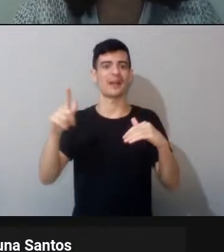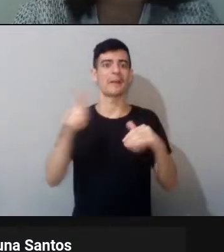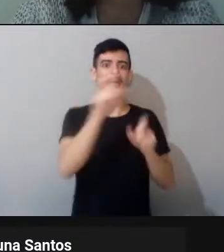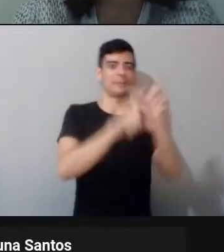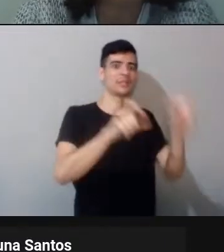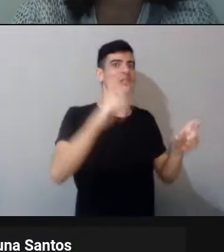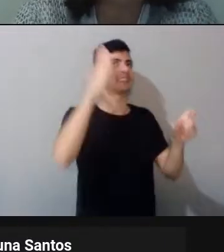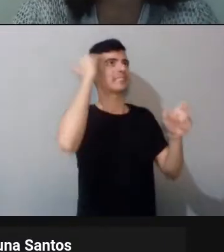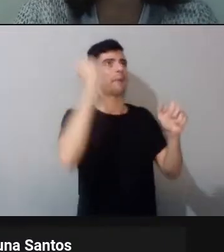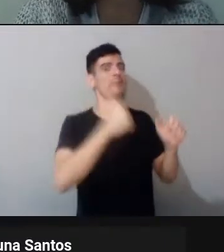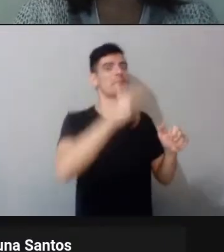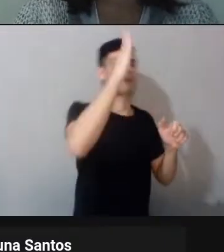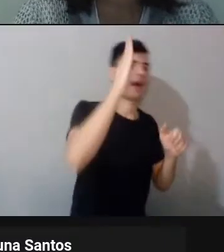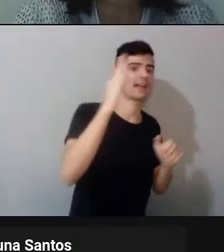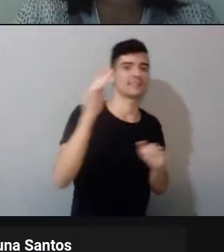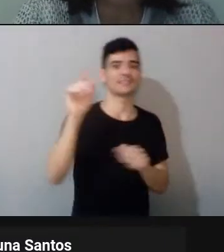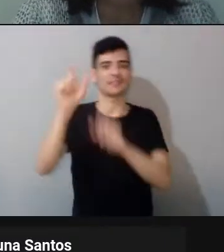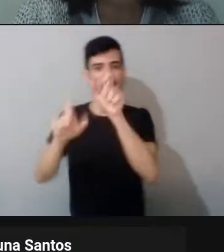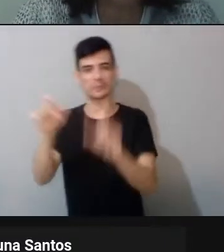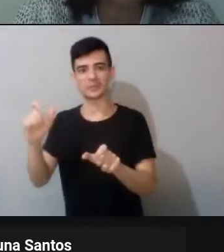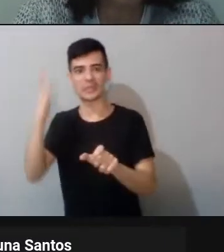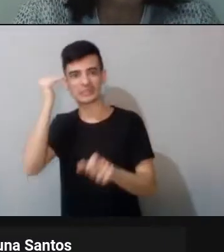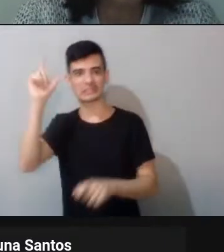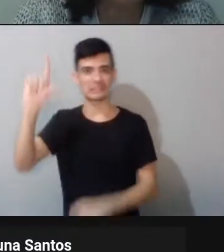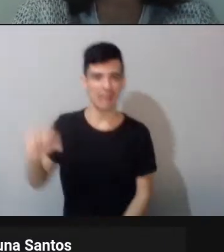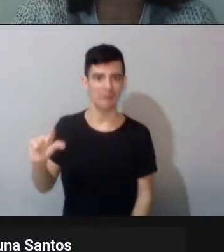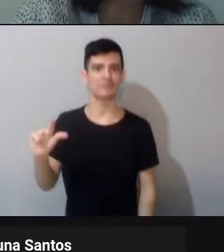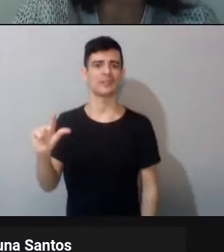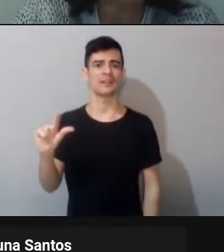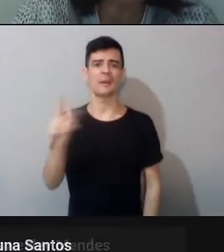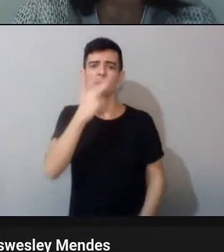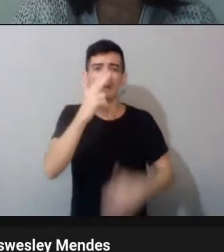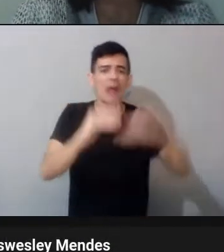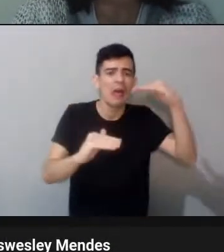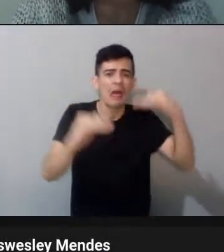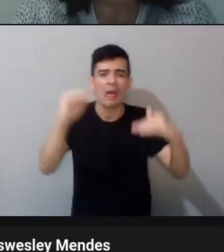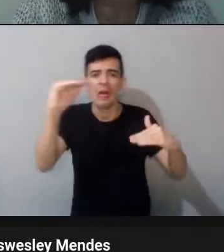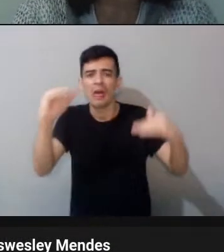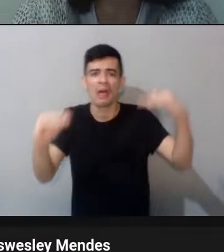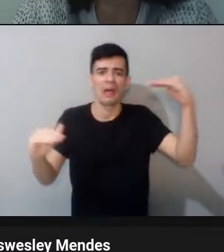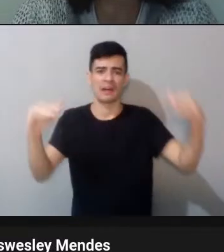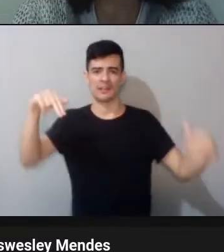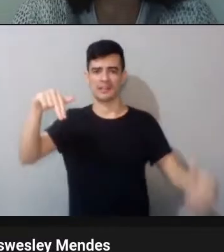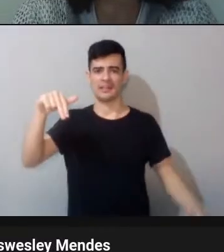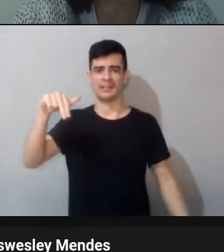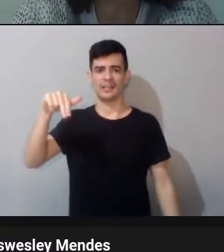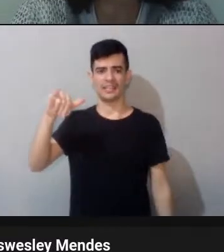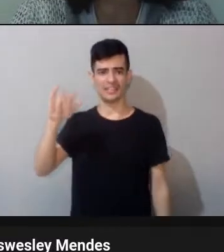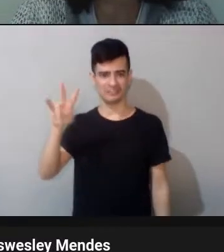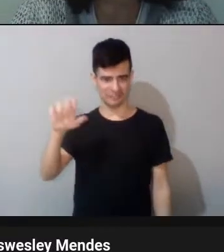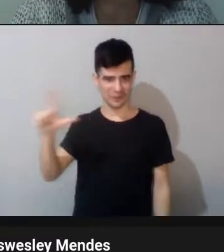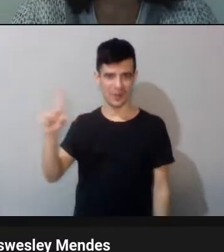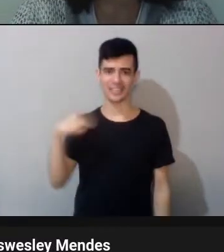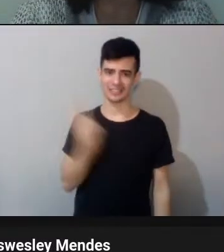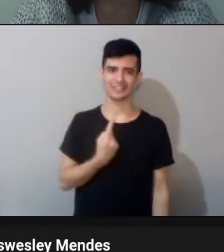medir o conhecimento assim, né? Ele falou não, ele falou com toda paciência, não, professora, não é assim,